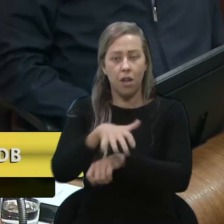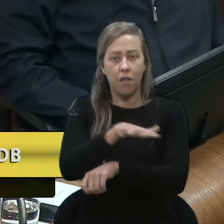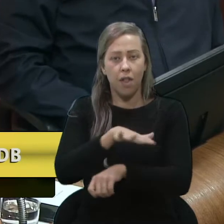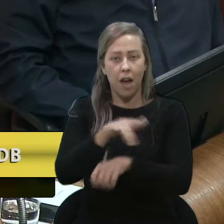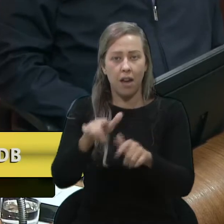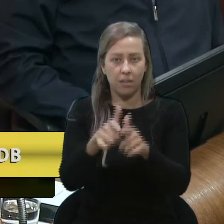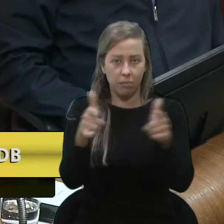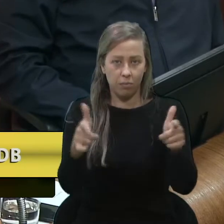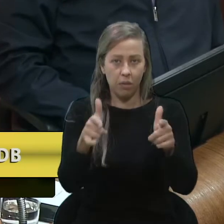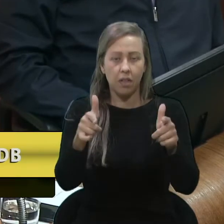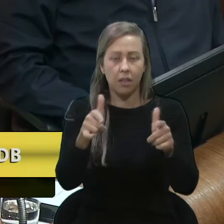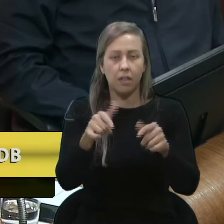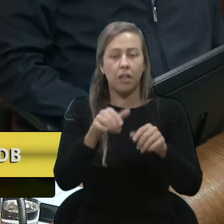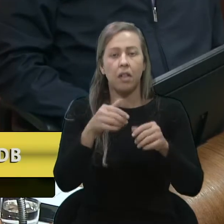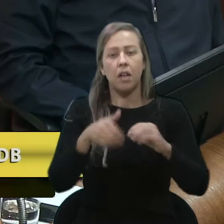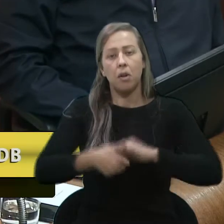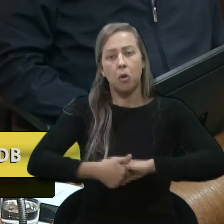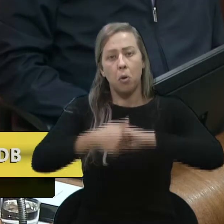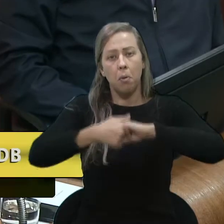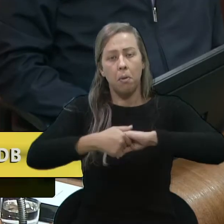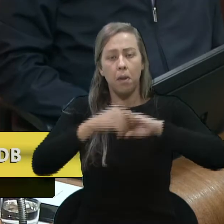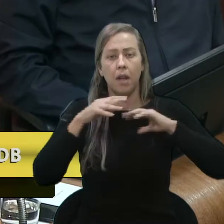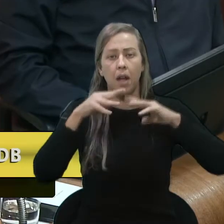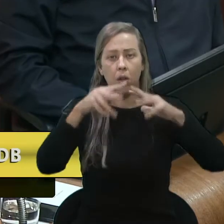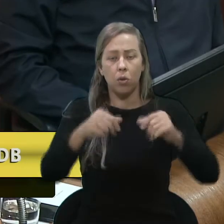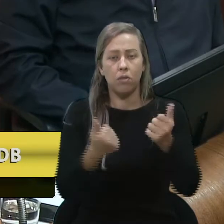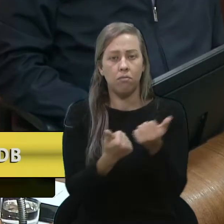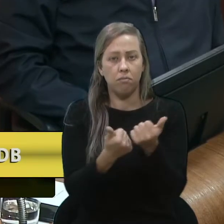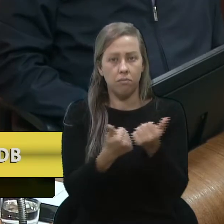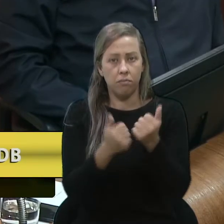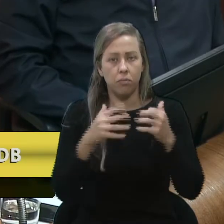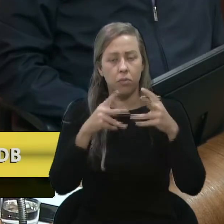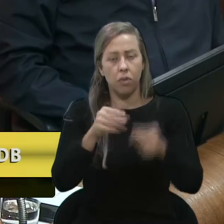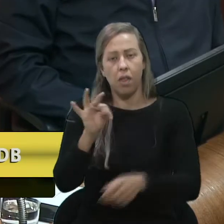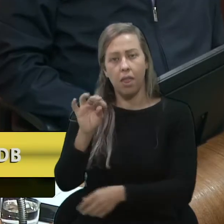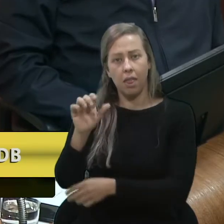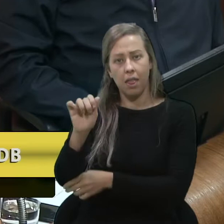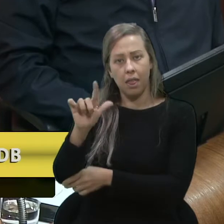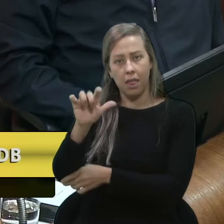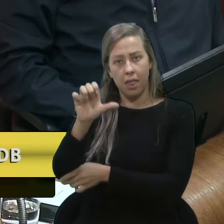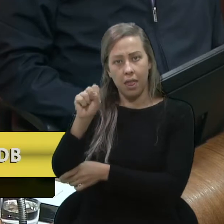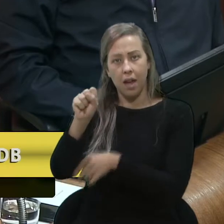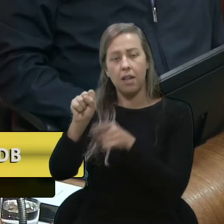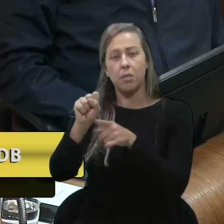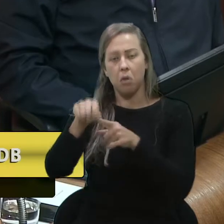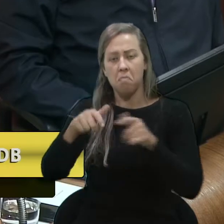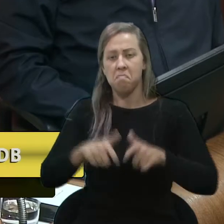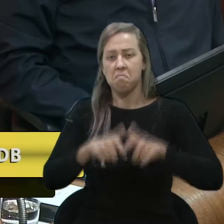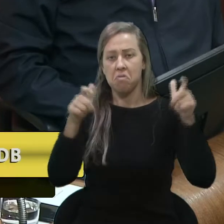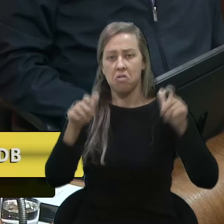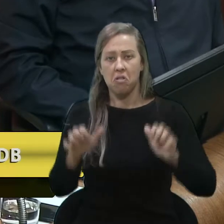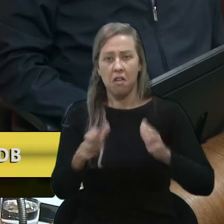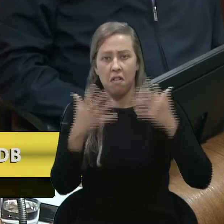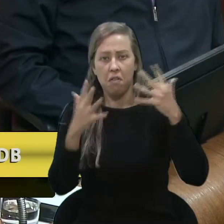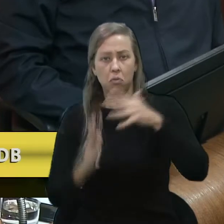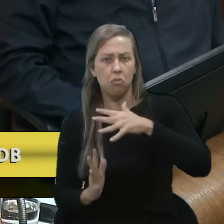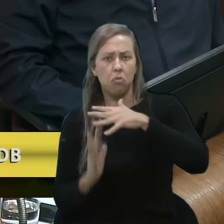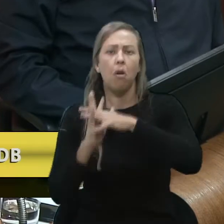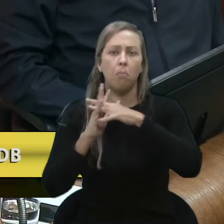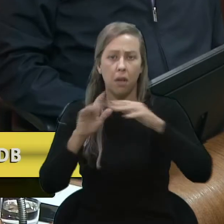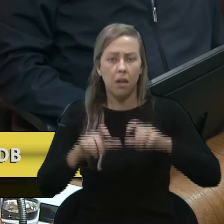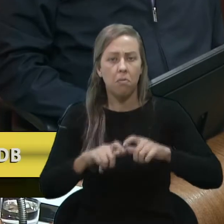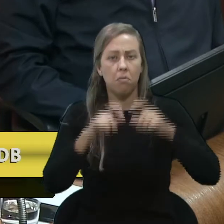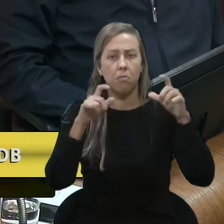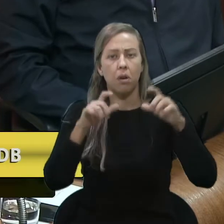cumprimentar a toda a sede de comunicação da casa, através do Tales, porque é um grande evento, talvez o grande evento de comunicação